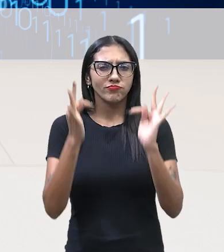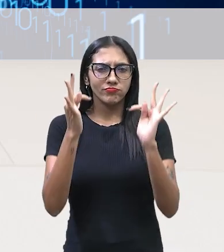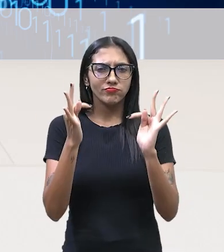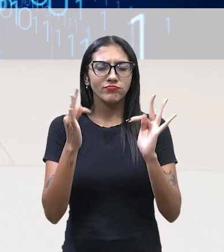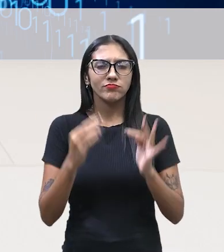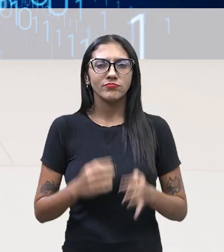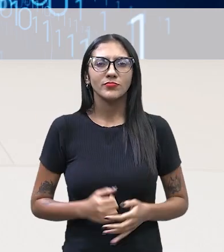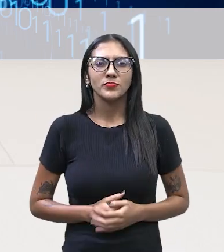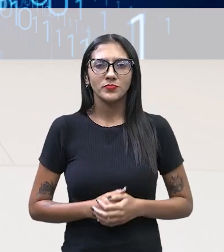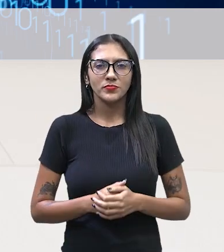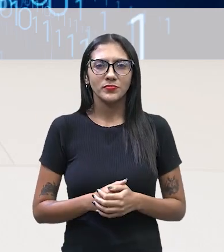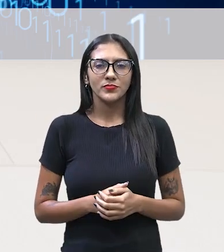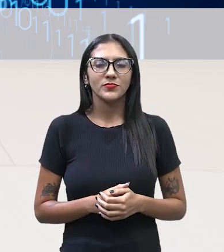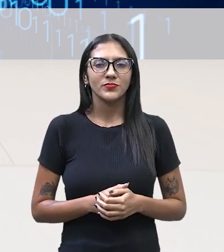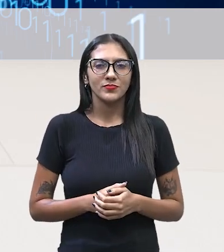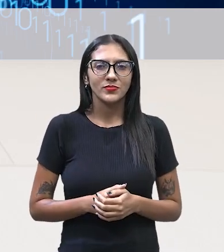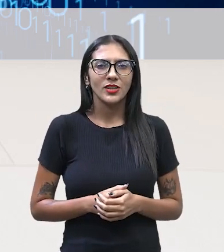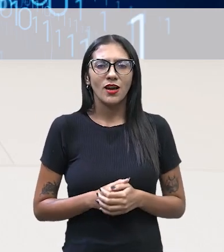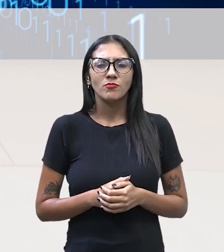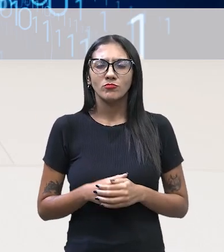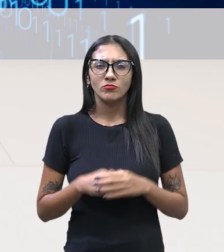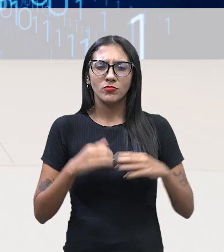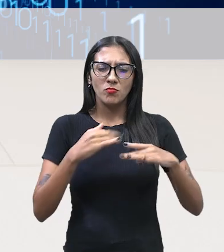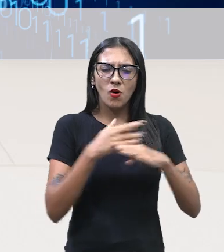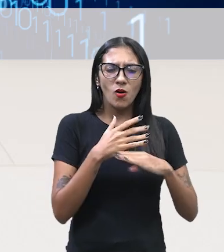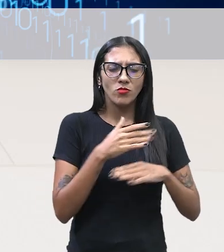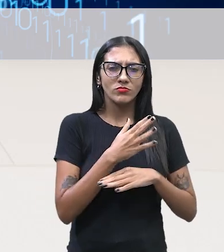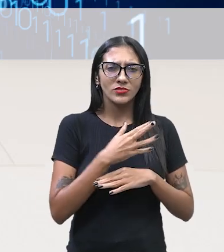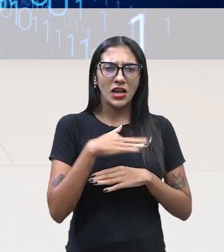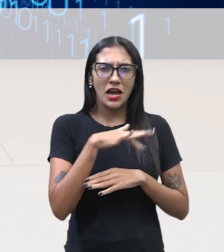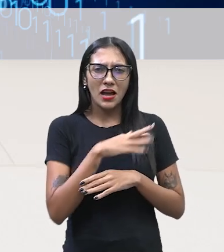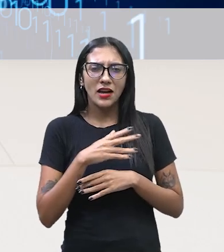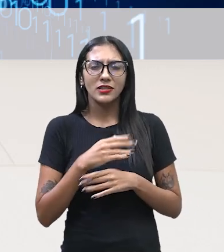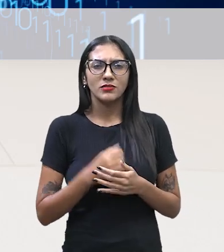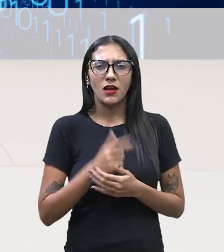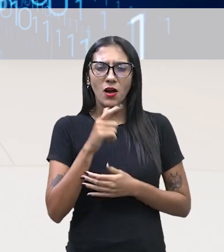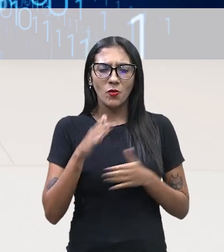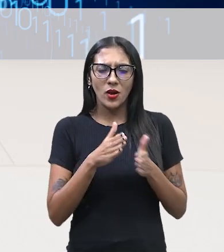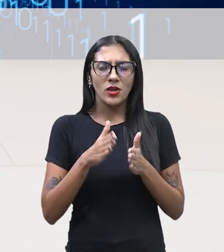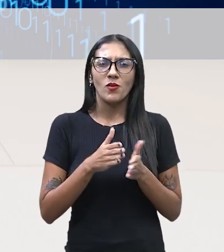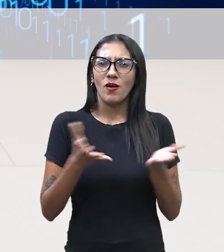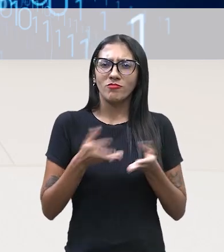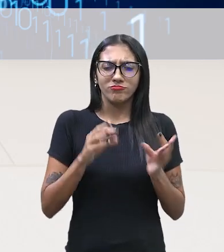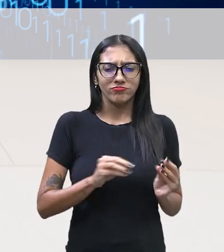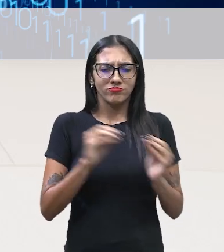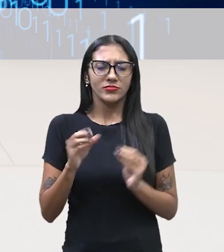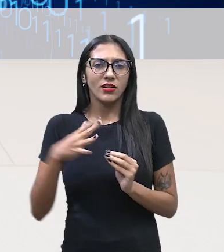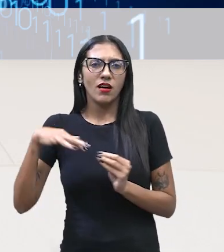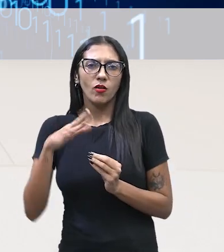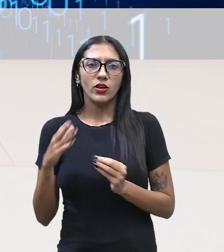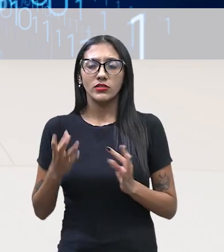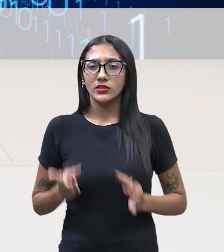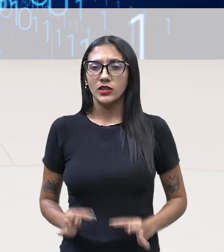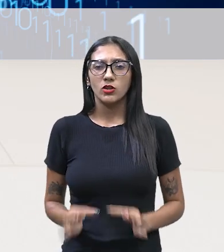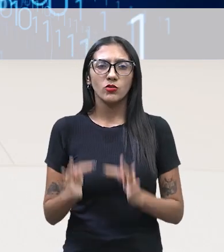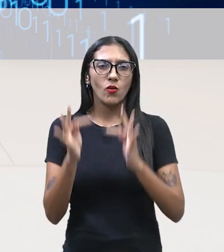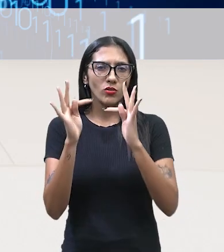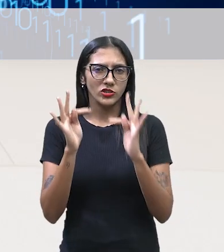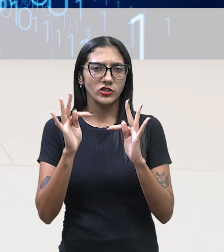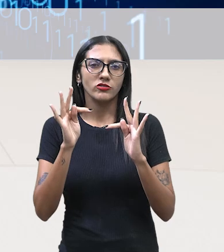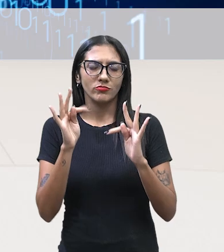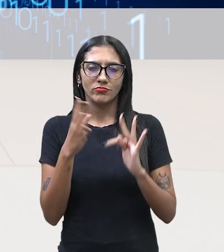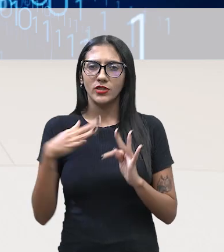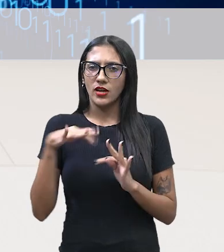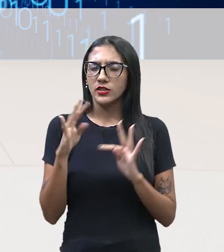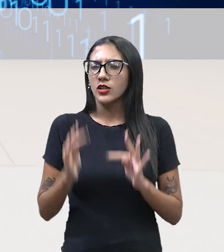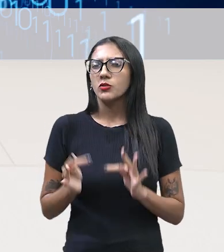do rio. Saímos no meio do rio. Saímos do tapiche com o cesto de virme e chegamos lá. Vamos para a digital. Na ciberespaço, né?